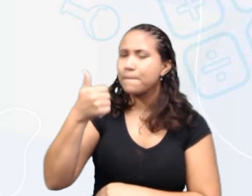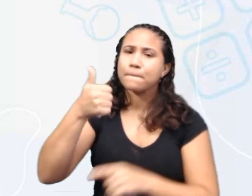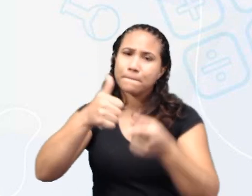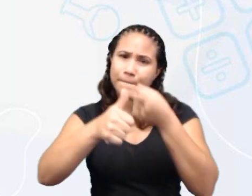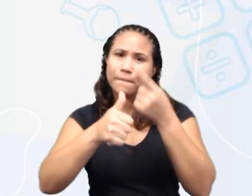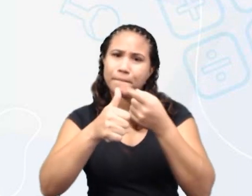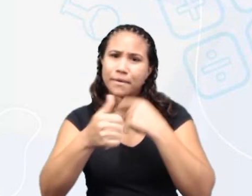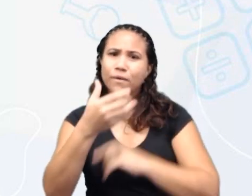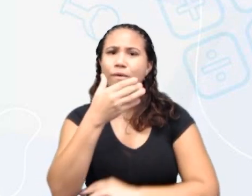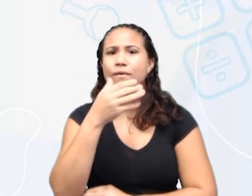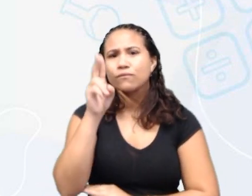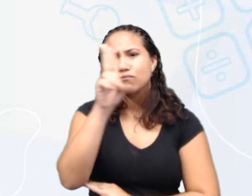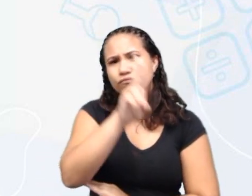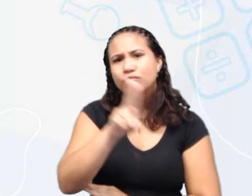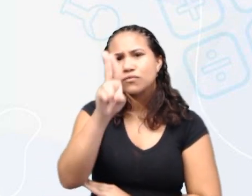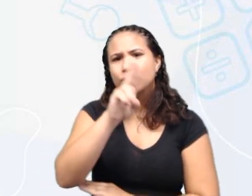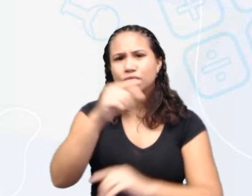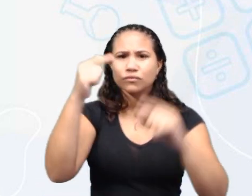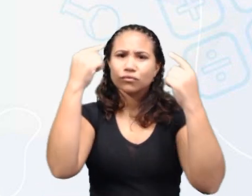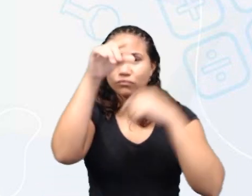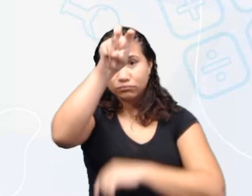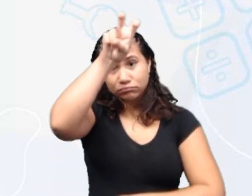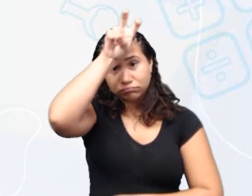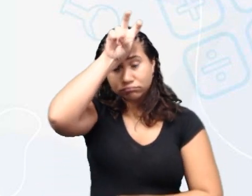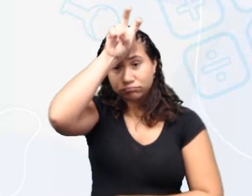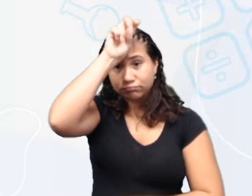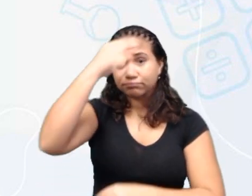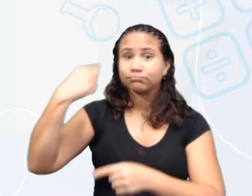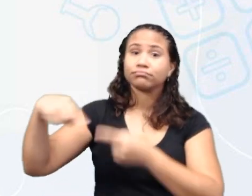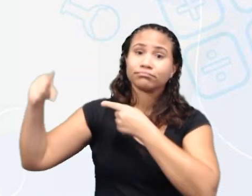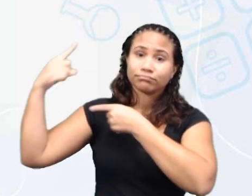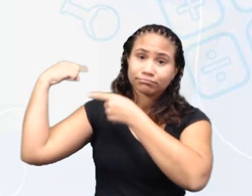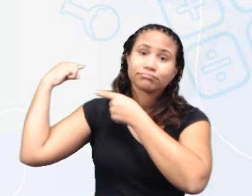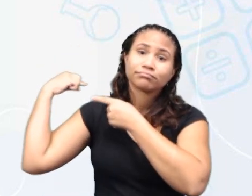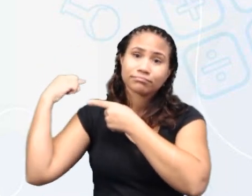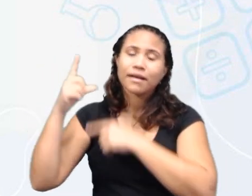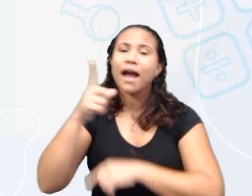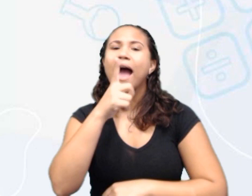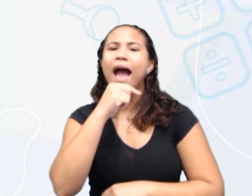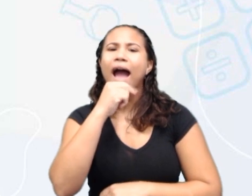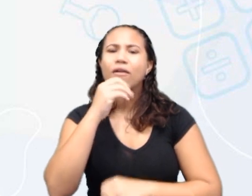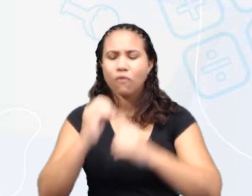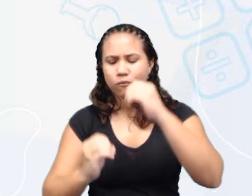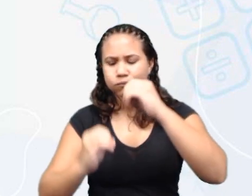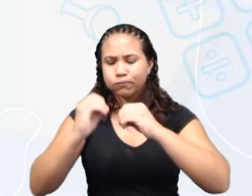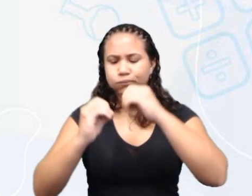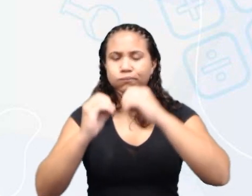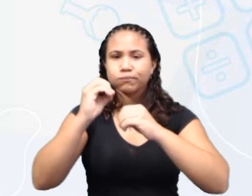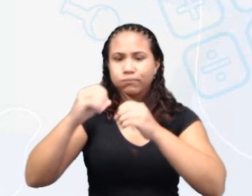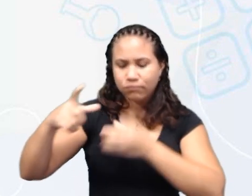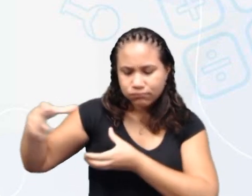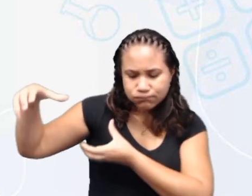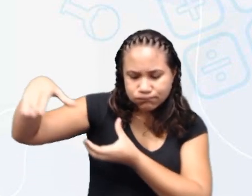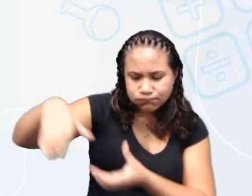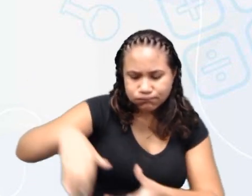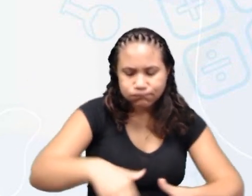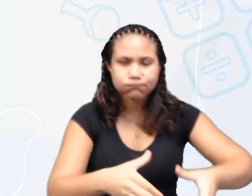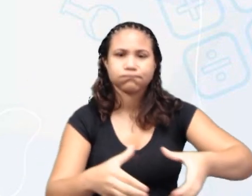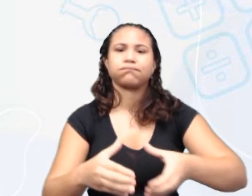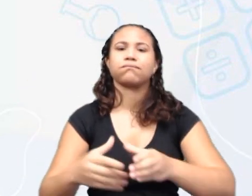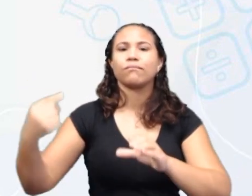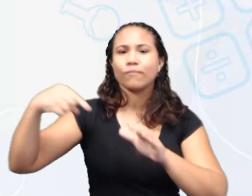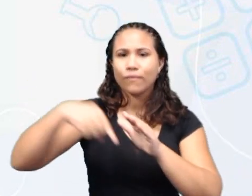Ele foi muito utilizado no Egito Antigo para levar água para os canais mais elevados.